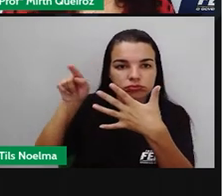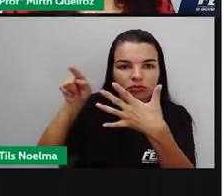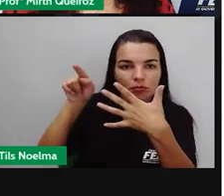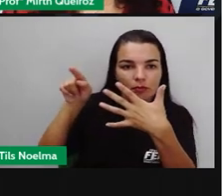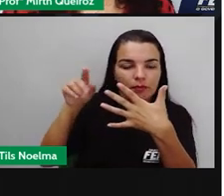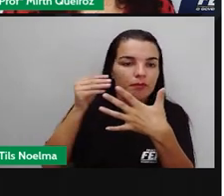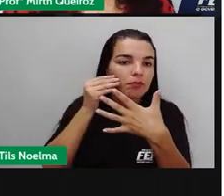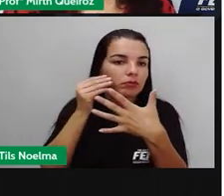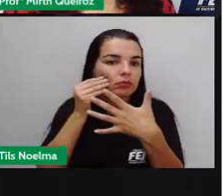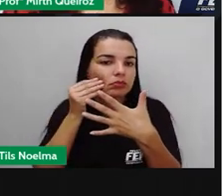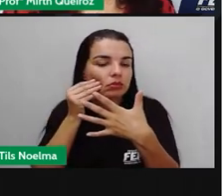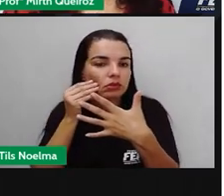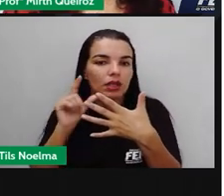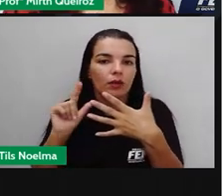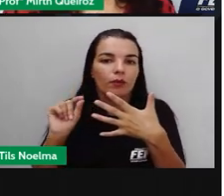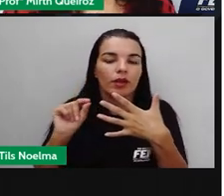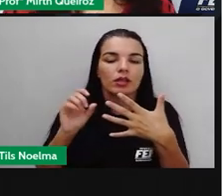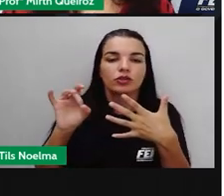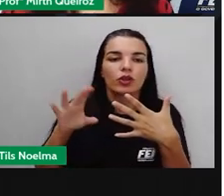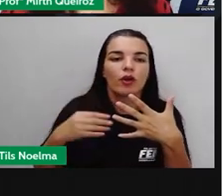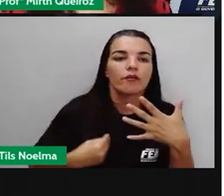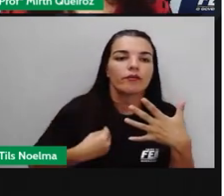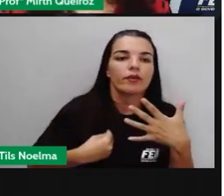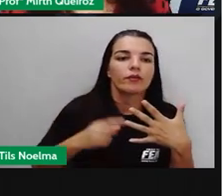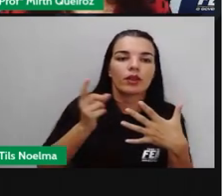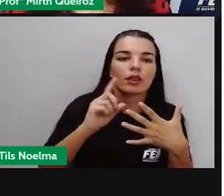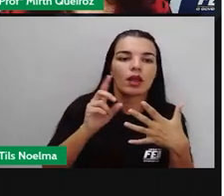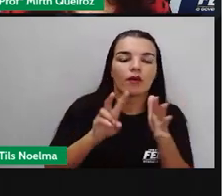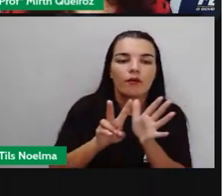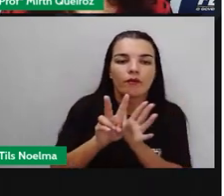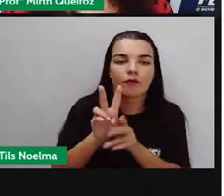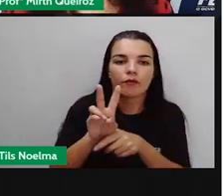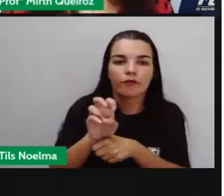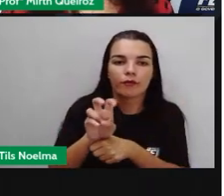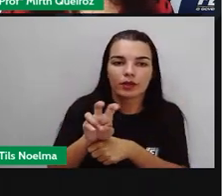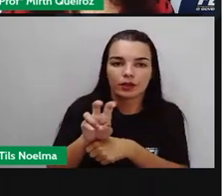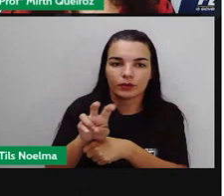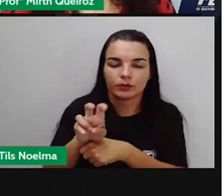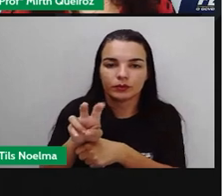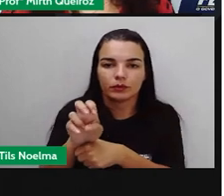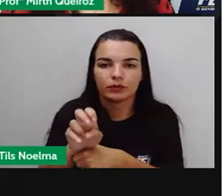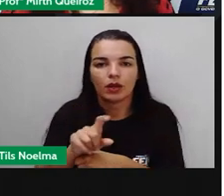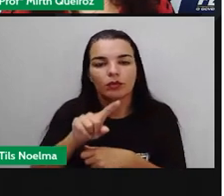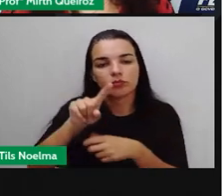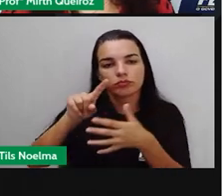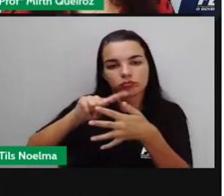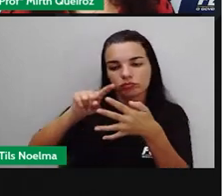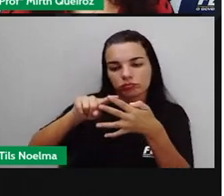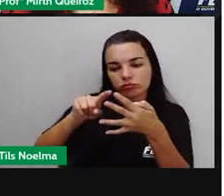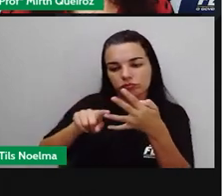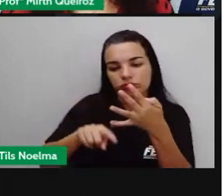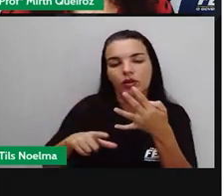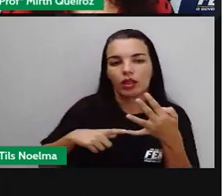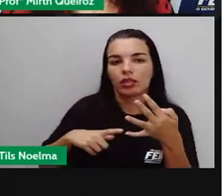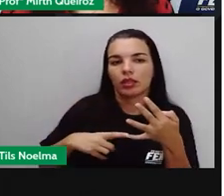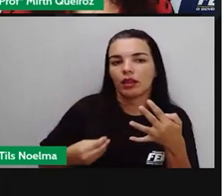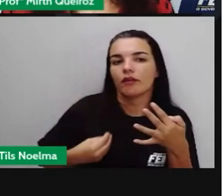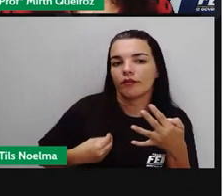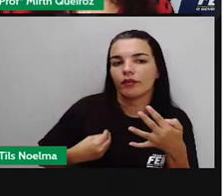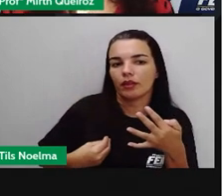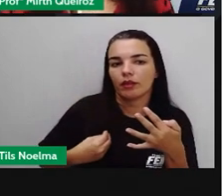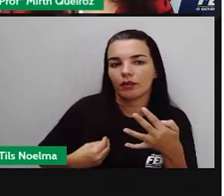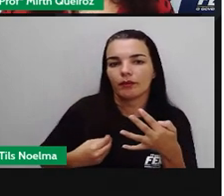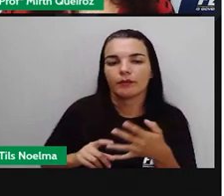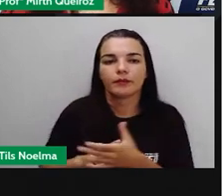né? Onde a gente tem o ser não vivo, o ser e o vírus, e os outros quatro seres vivos, são chamados de micro-organismos.